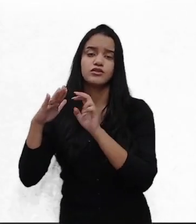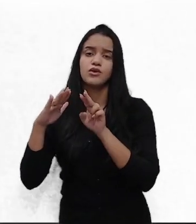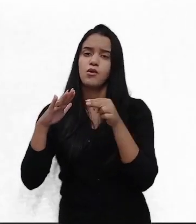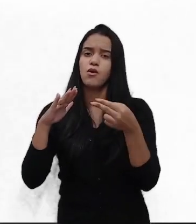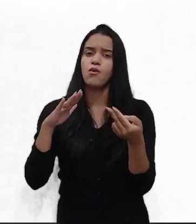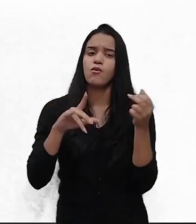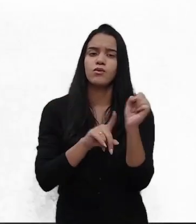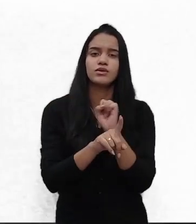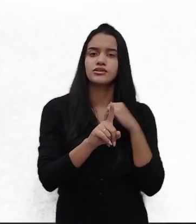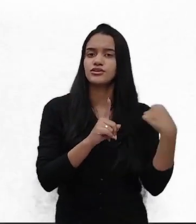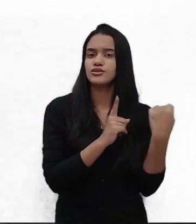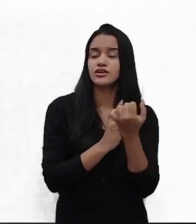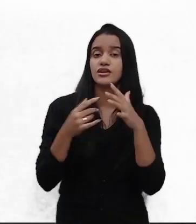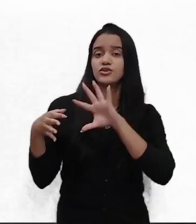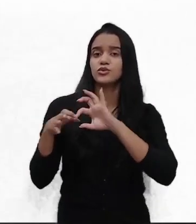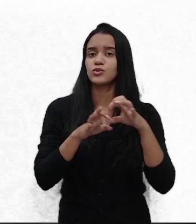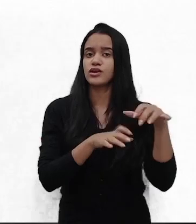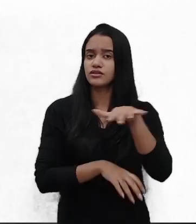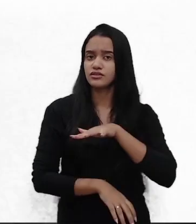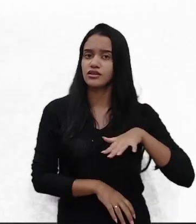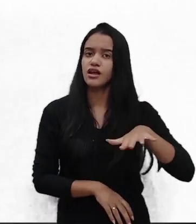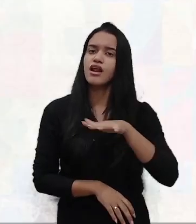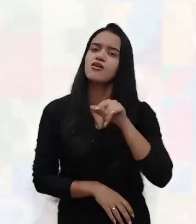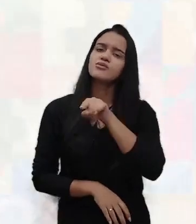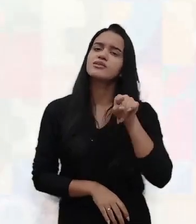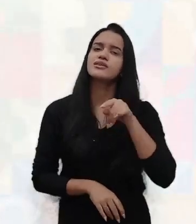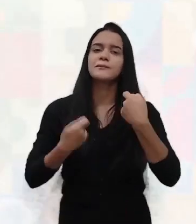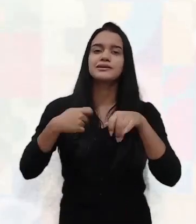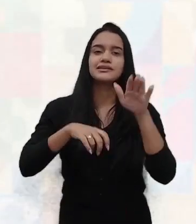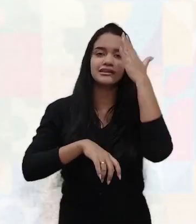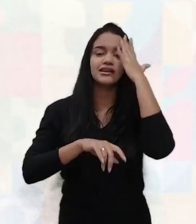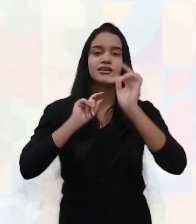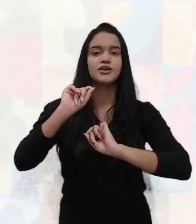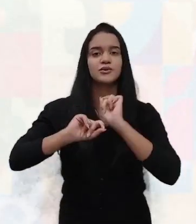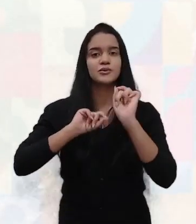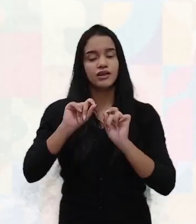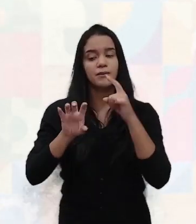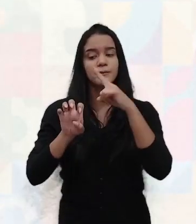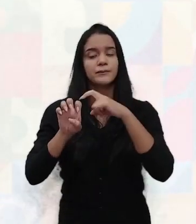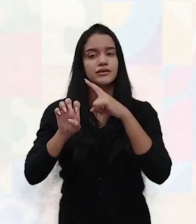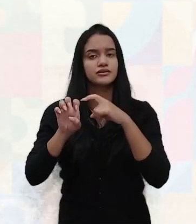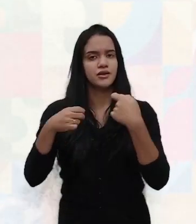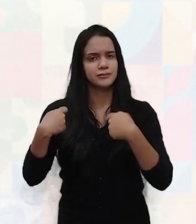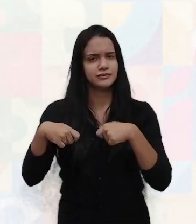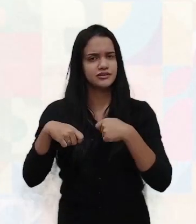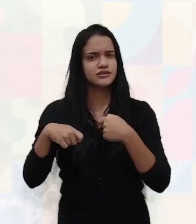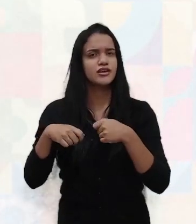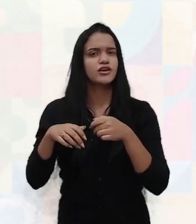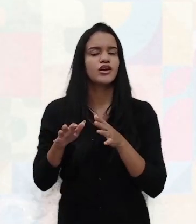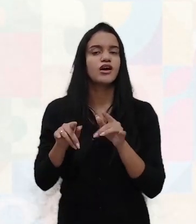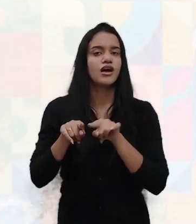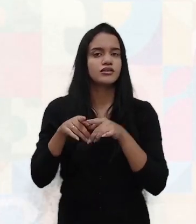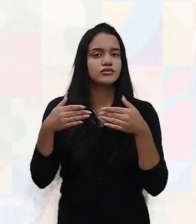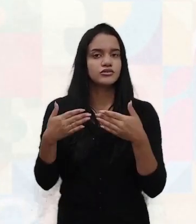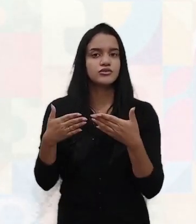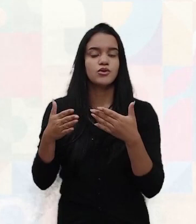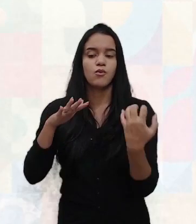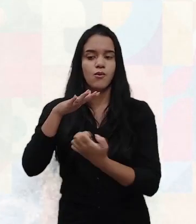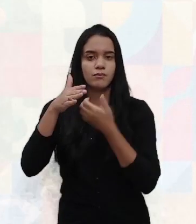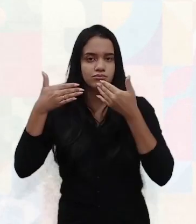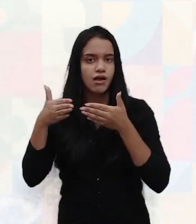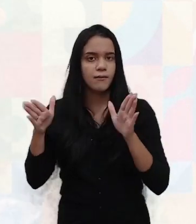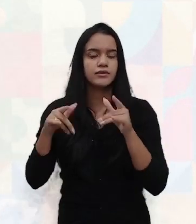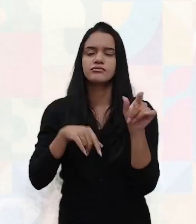uma sociedade no contexto geral. O que você precisa entender é que para empreender não necessariamente você precisa abrir uma empresa, tá?